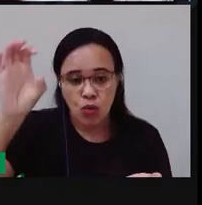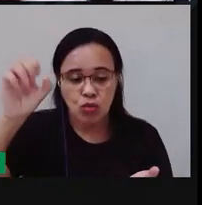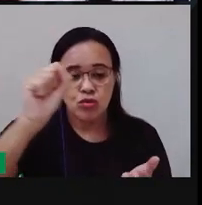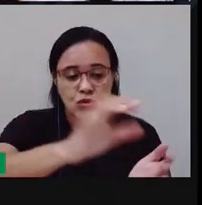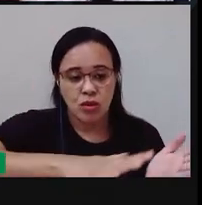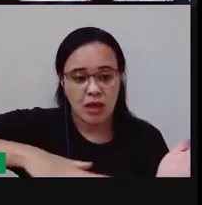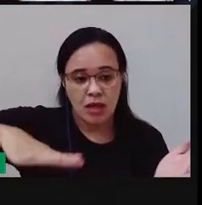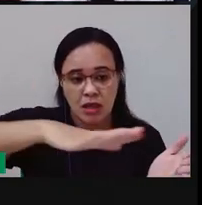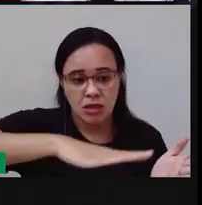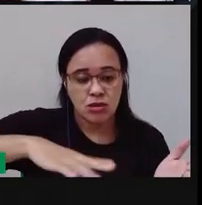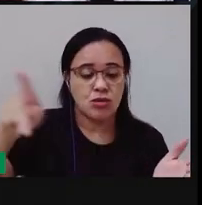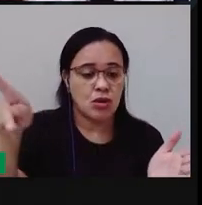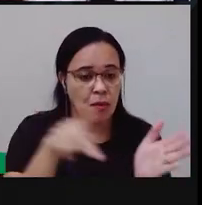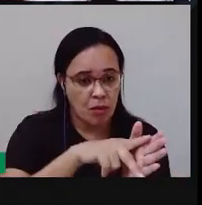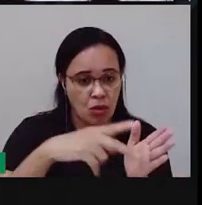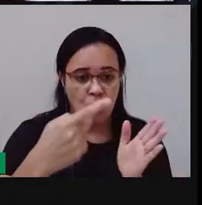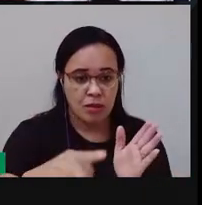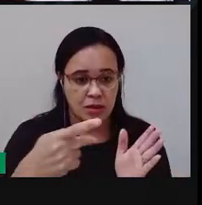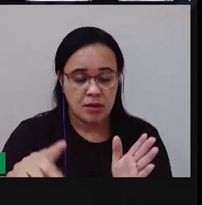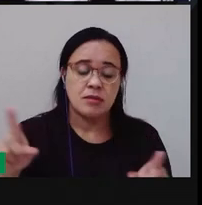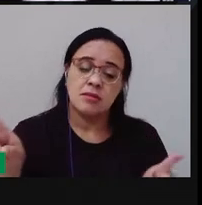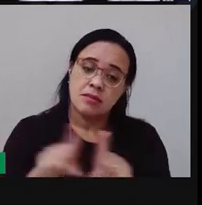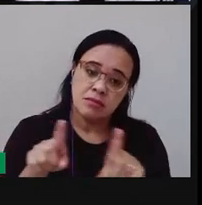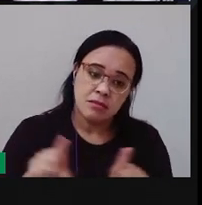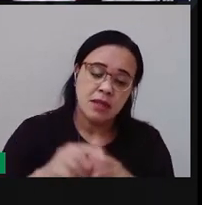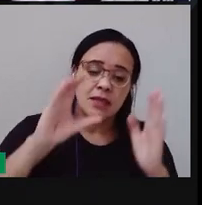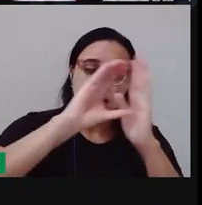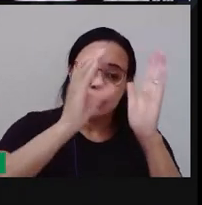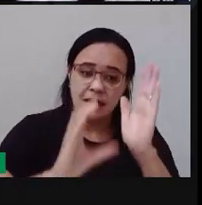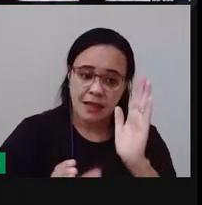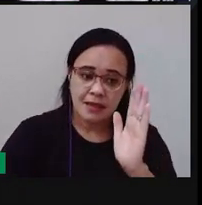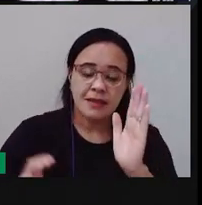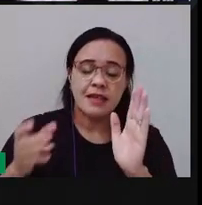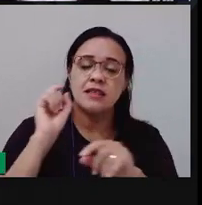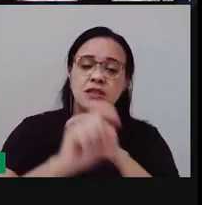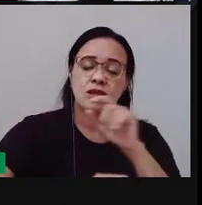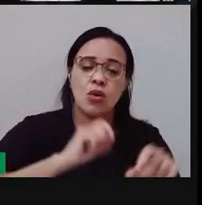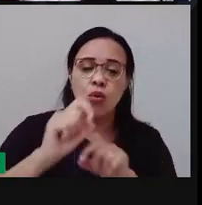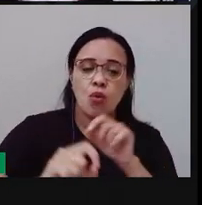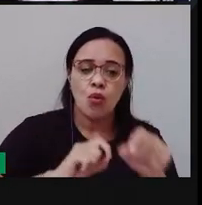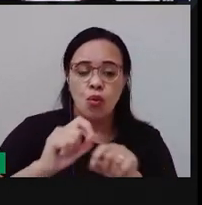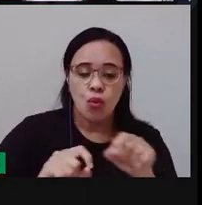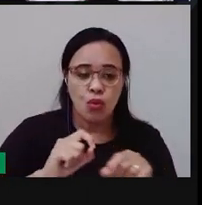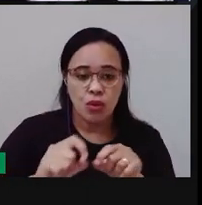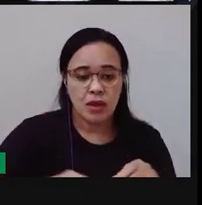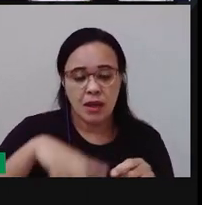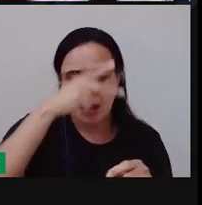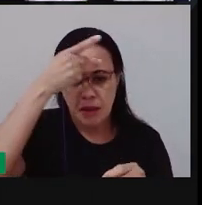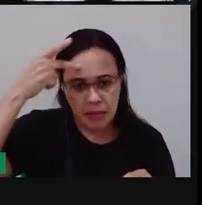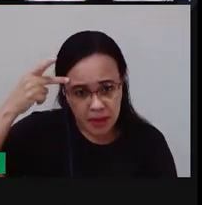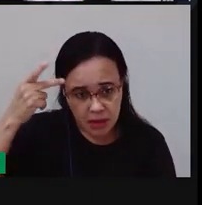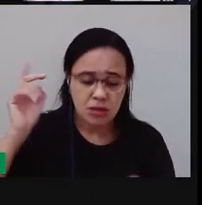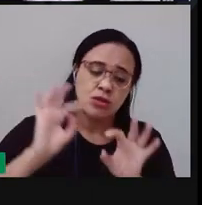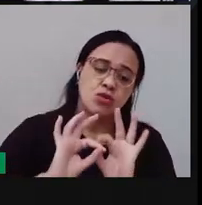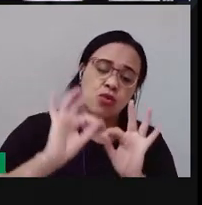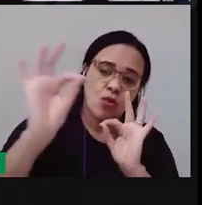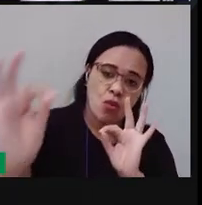e reconhecer as características que aproximam e distanciam pessoas em diferentes